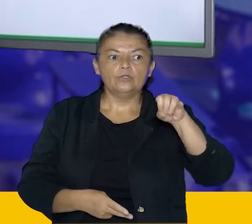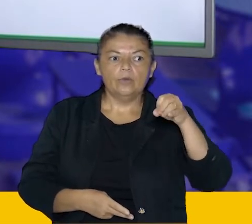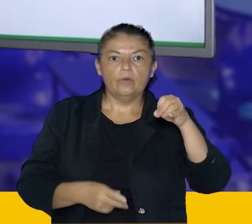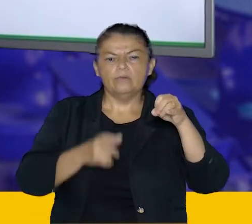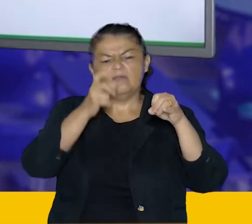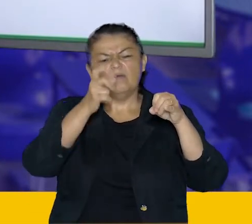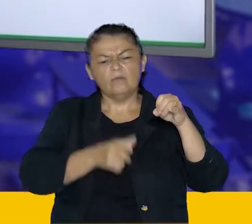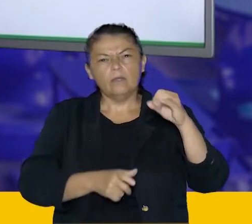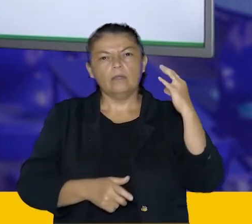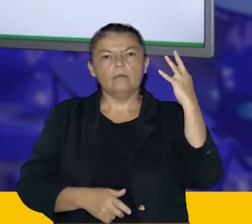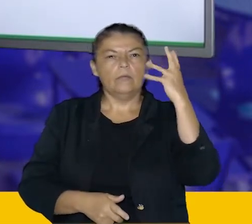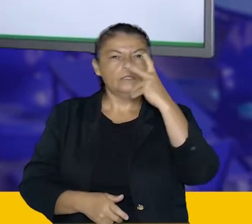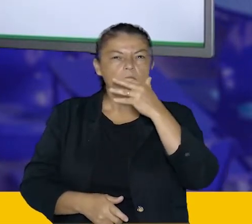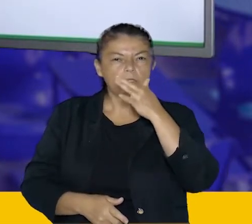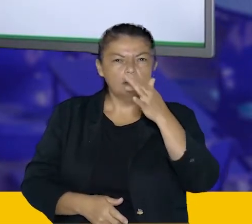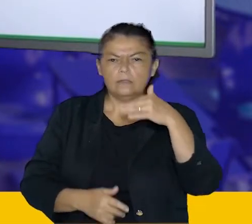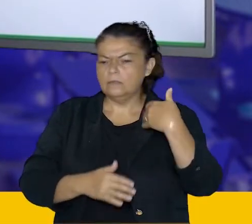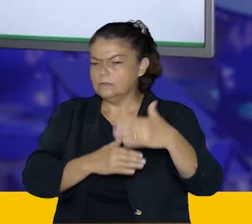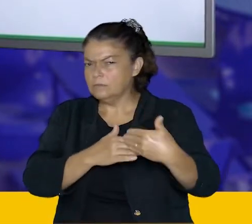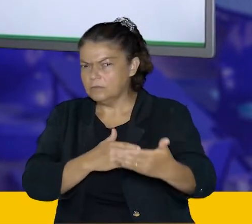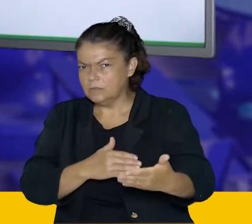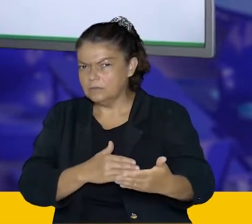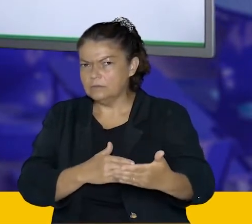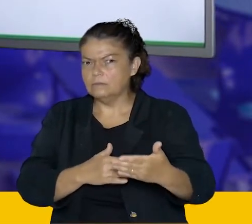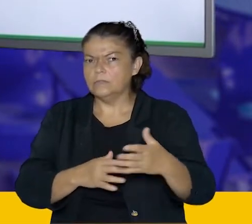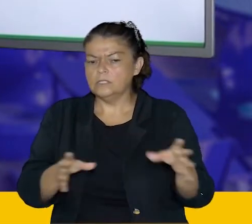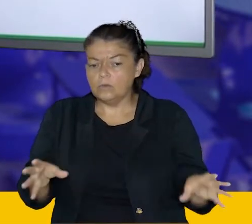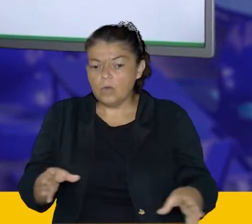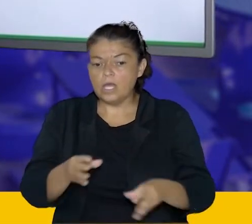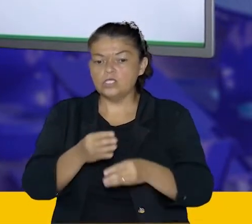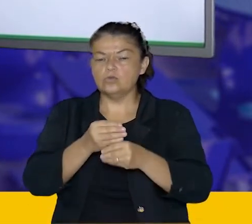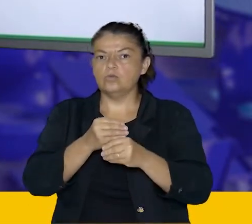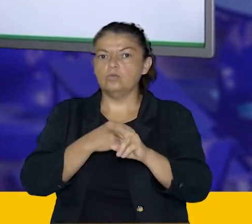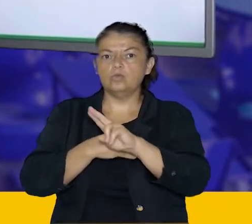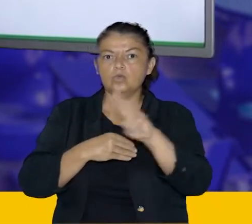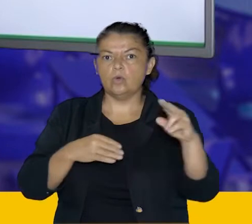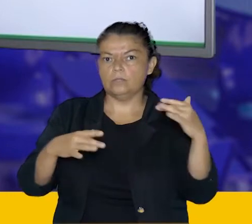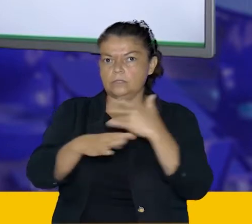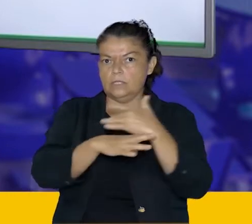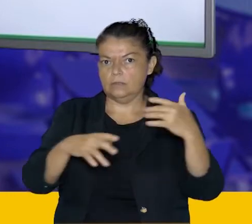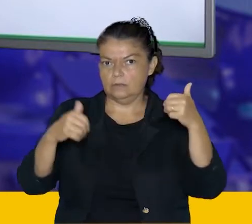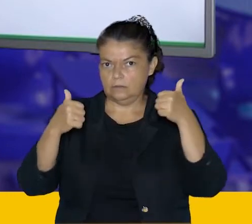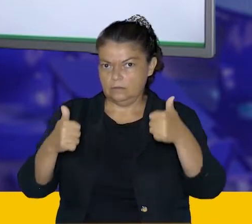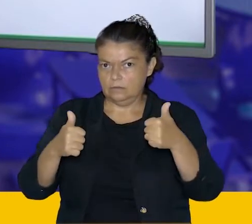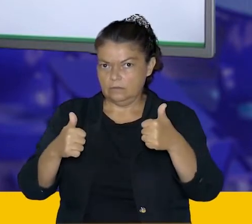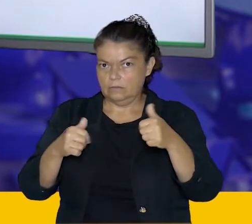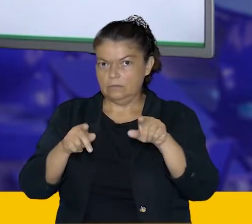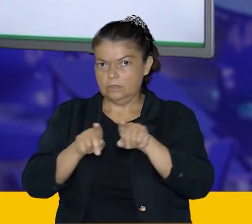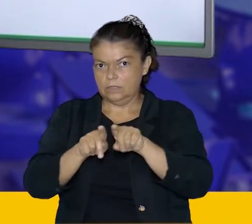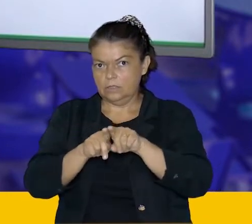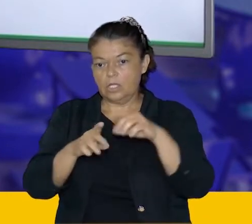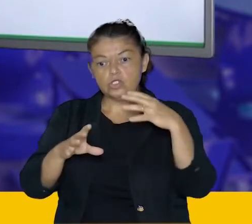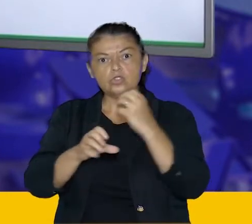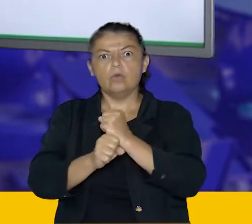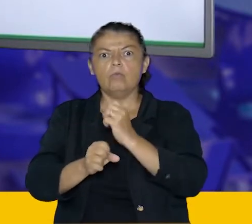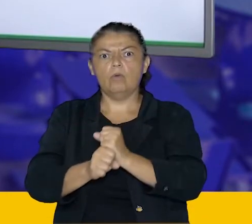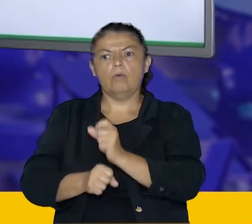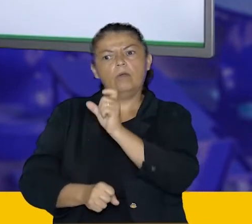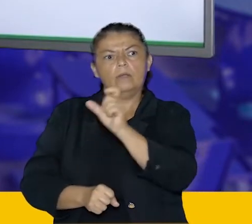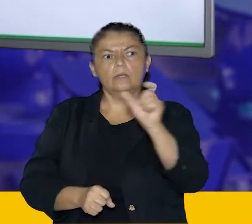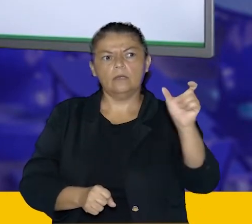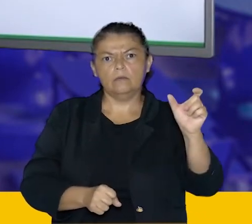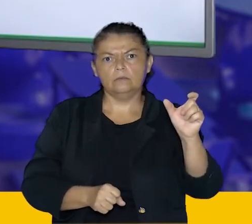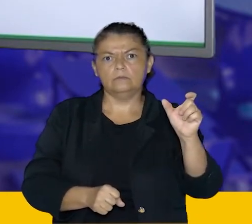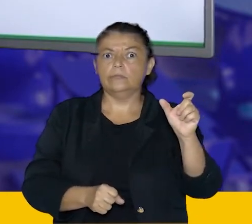de Palmares, I de Ipubi e aí por diante. Então a gente pegou todas essas, já que são seis, eu somei um caso de cada um, então são seis